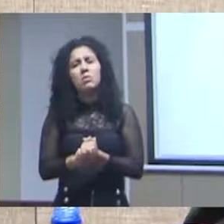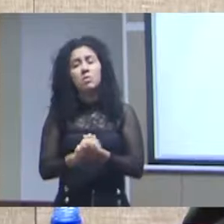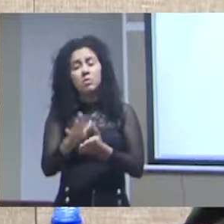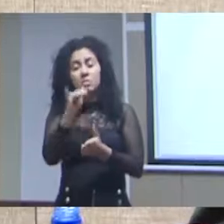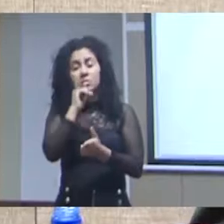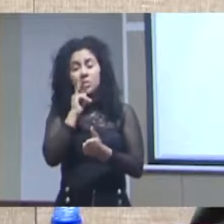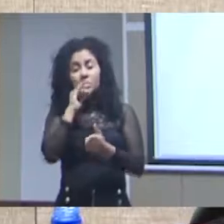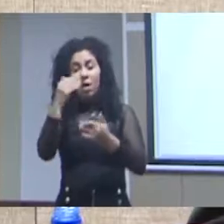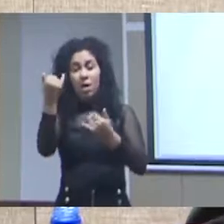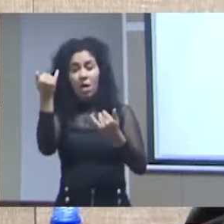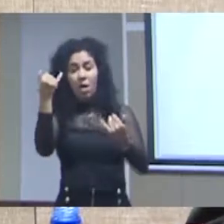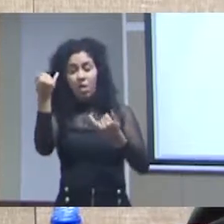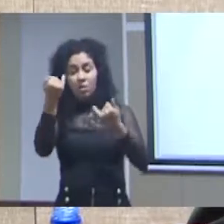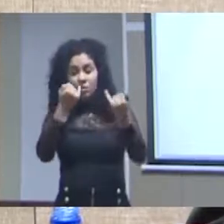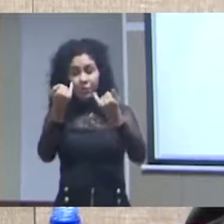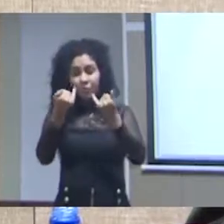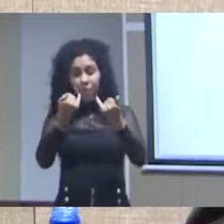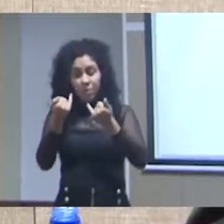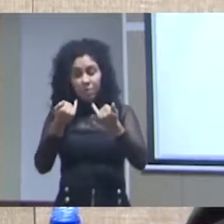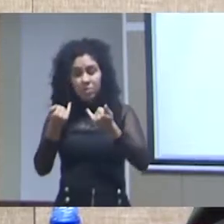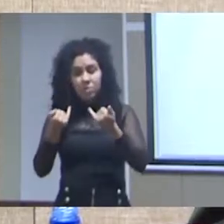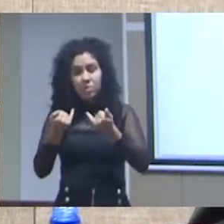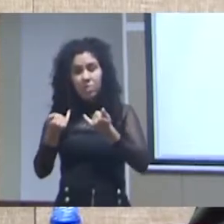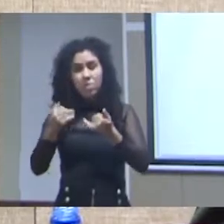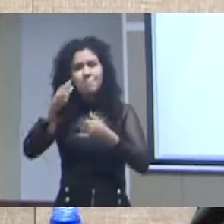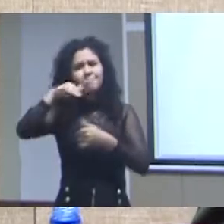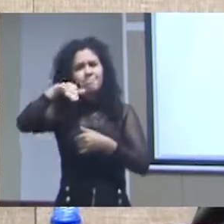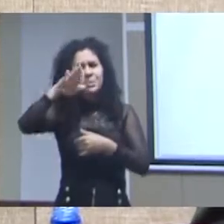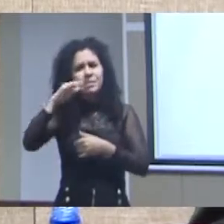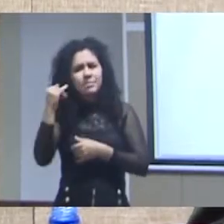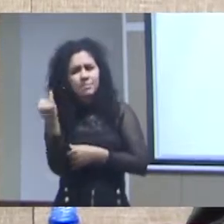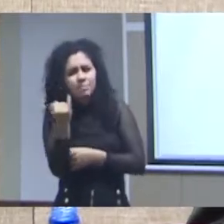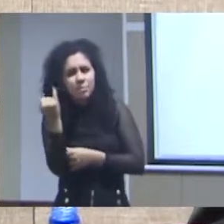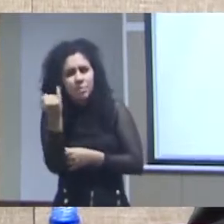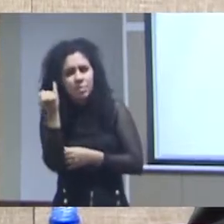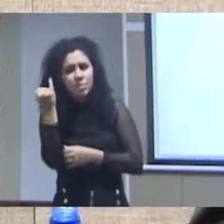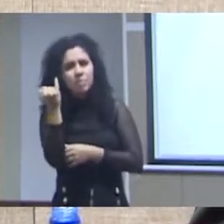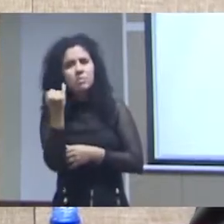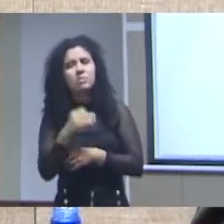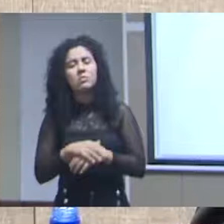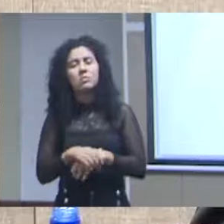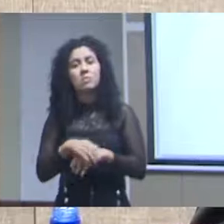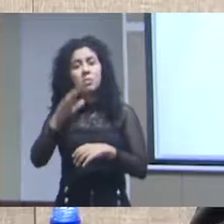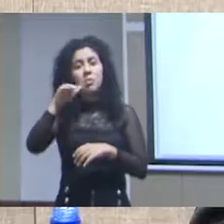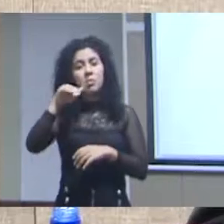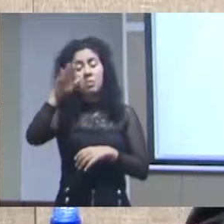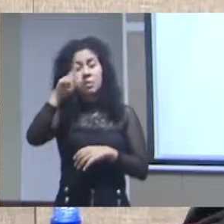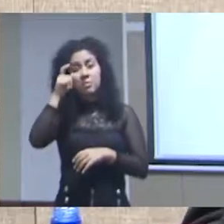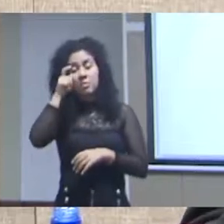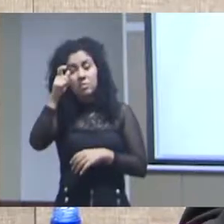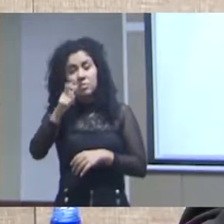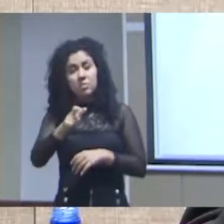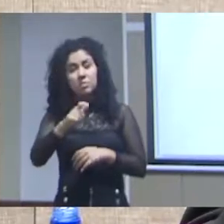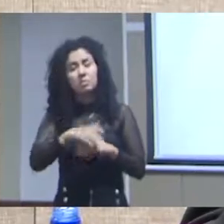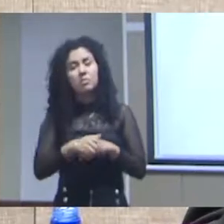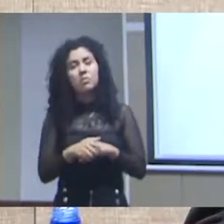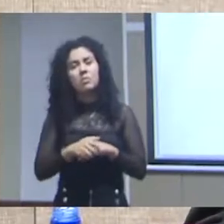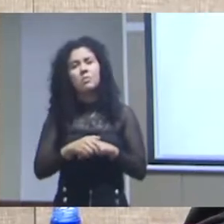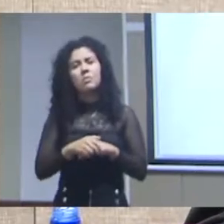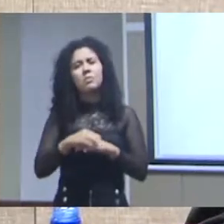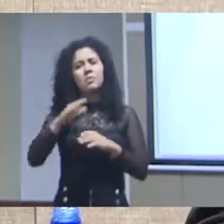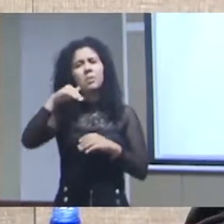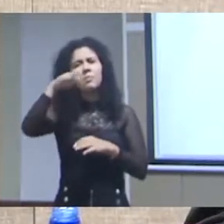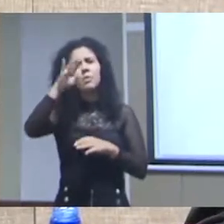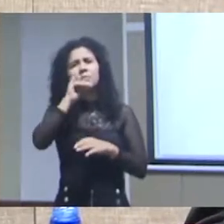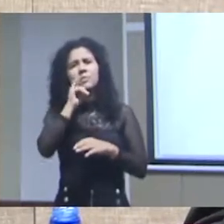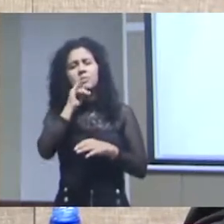mais rapidamente disponíveis ou em tempo real disponíveis para análise para os estudos estão sendo